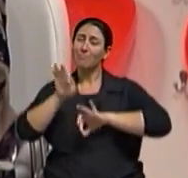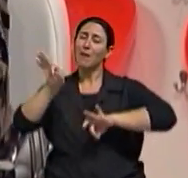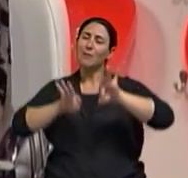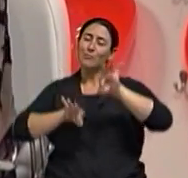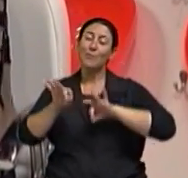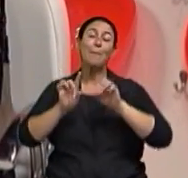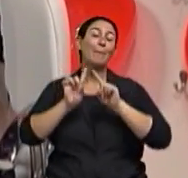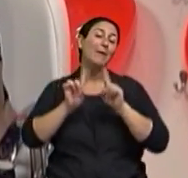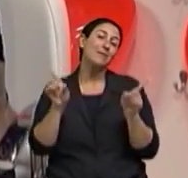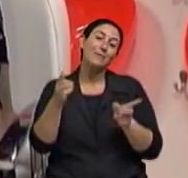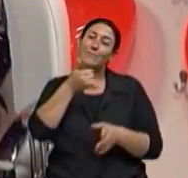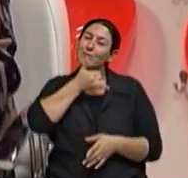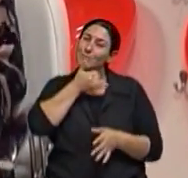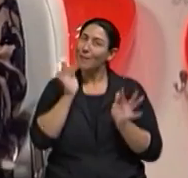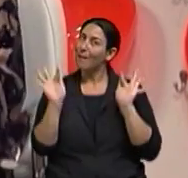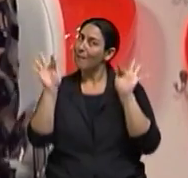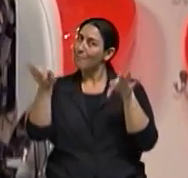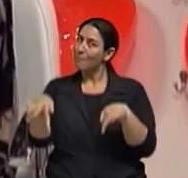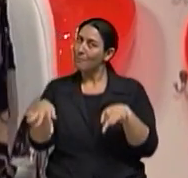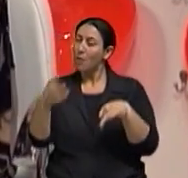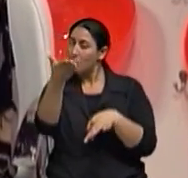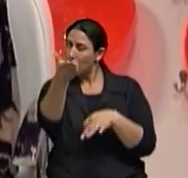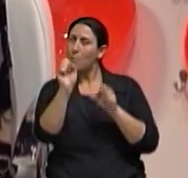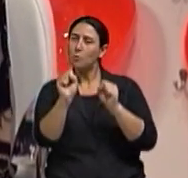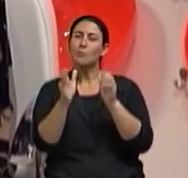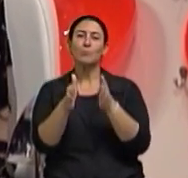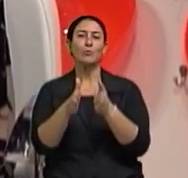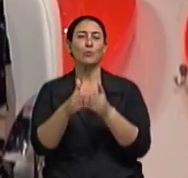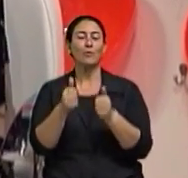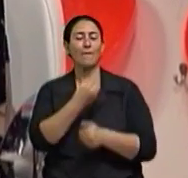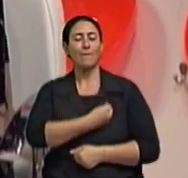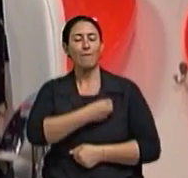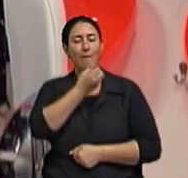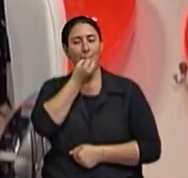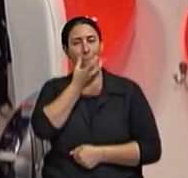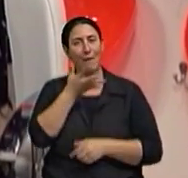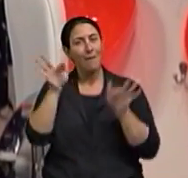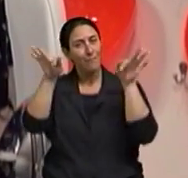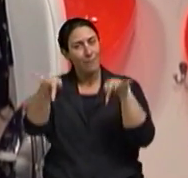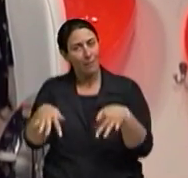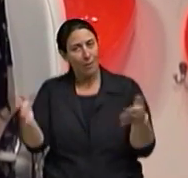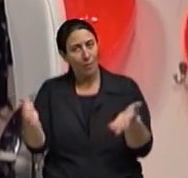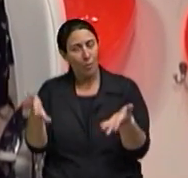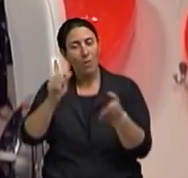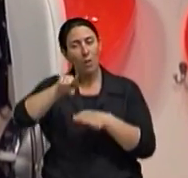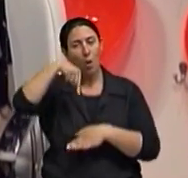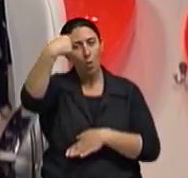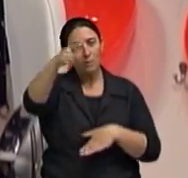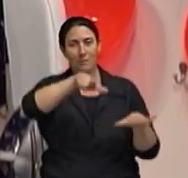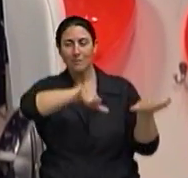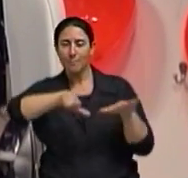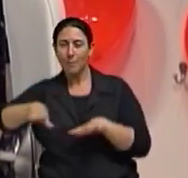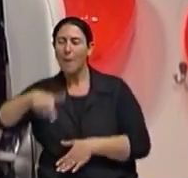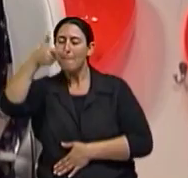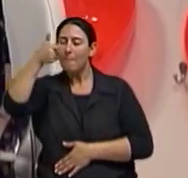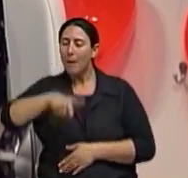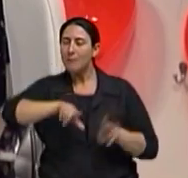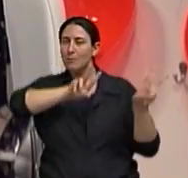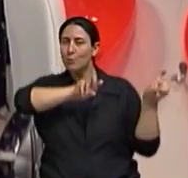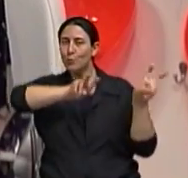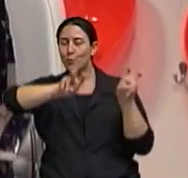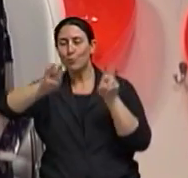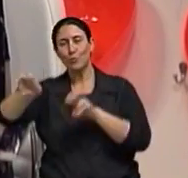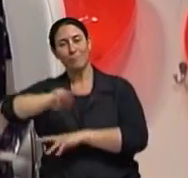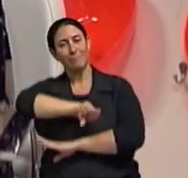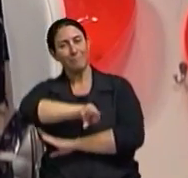Nada impede que eles voltem, depende de vocês pedirem. O Viva Bem fica por aqui e nós voltamos na próxima semana com mais e mais